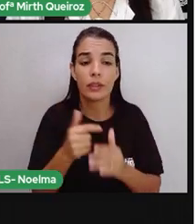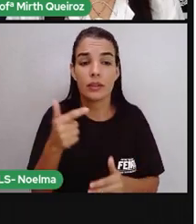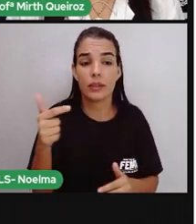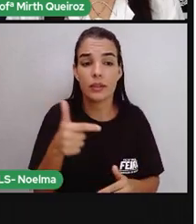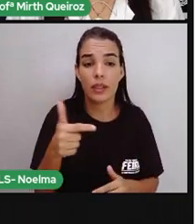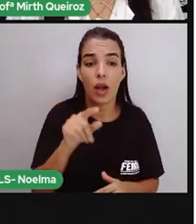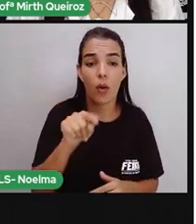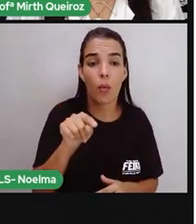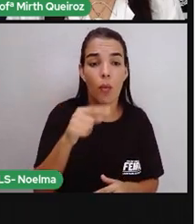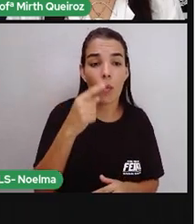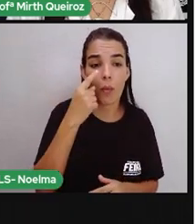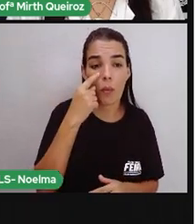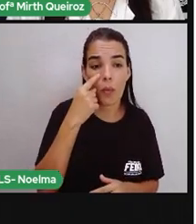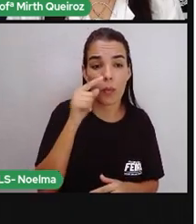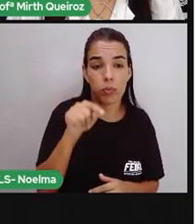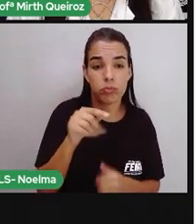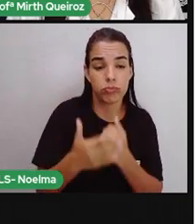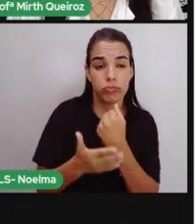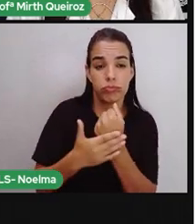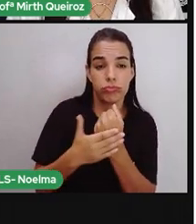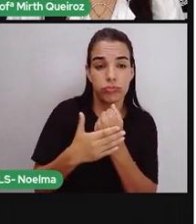de José Maria da Silva, né?